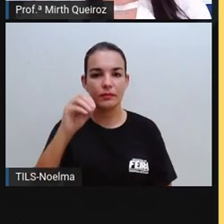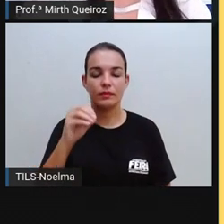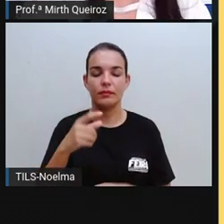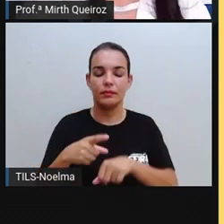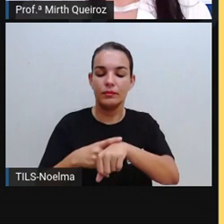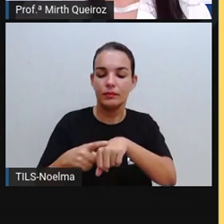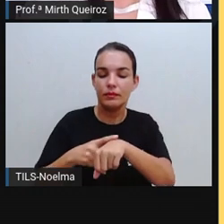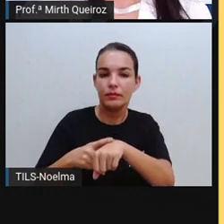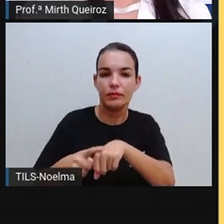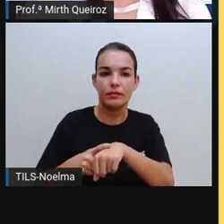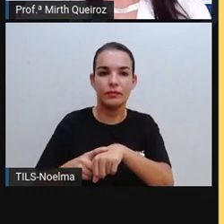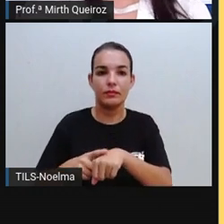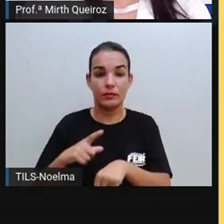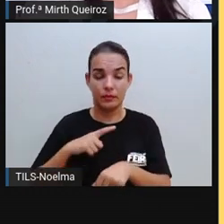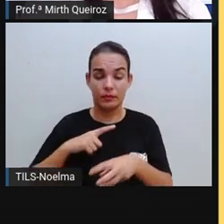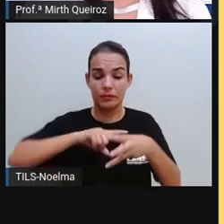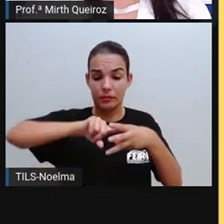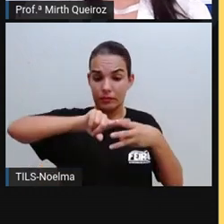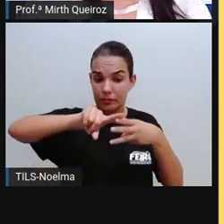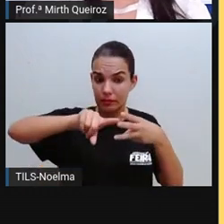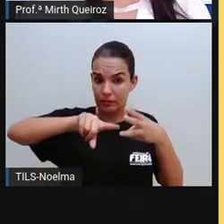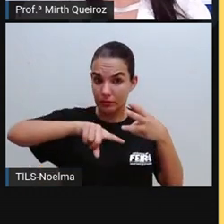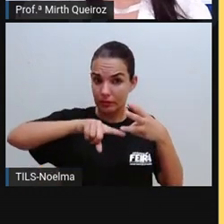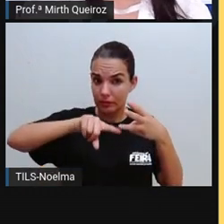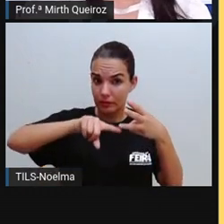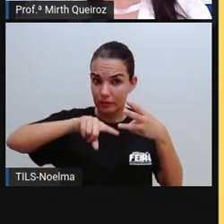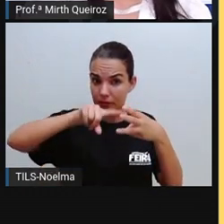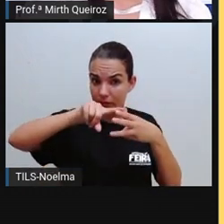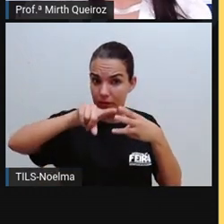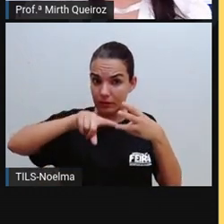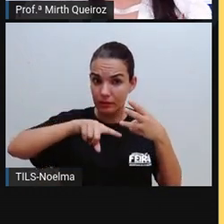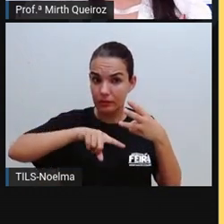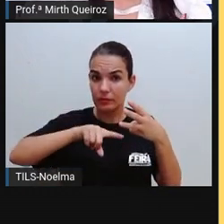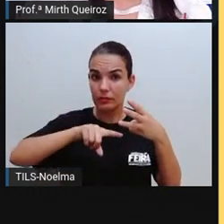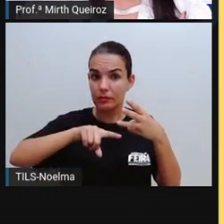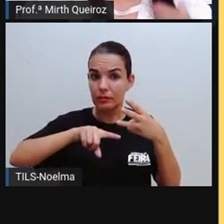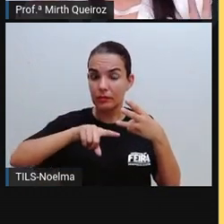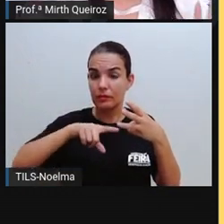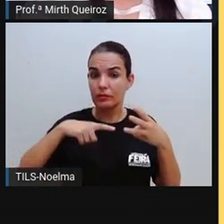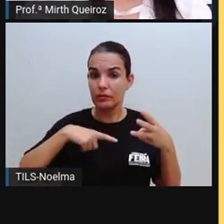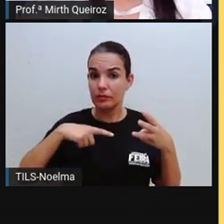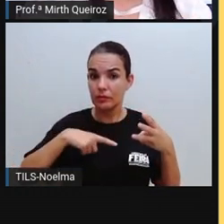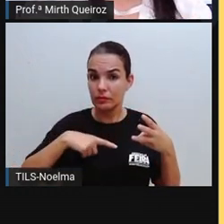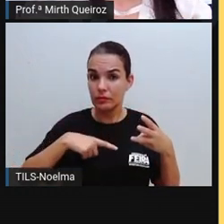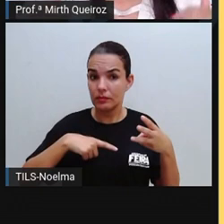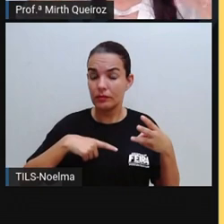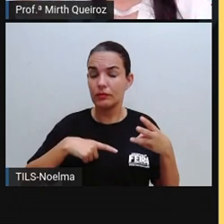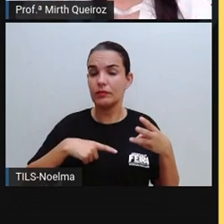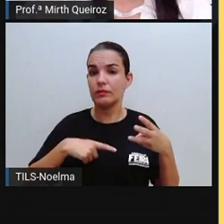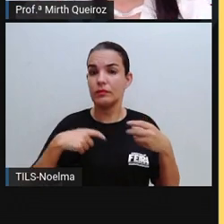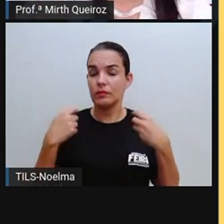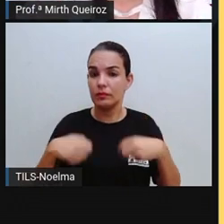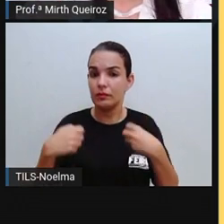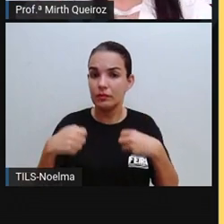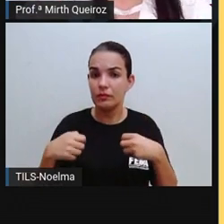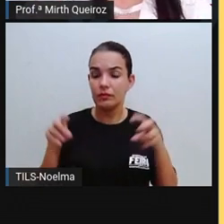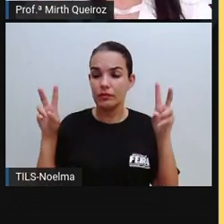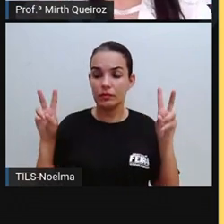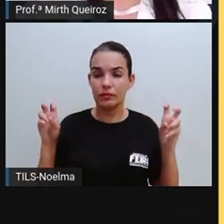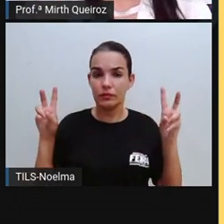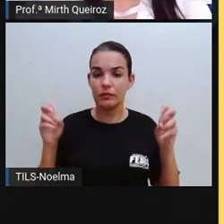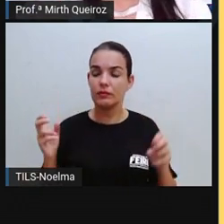Existem três termos que a gente utiliza, a gente não, né? A gente não deve utilizar, mas a gente vê muito